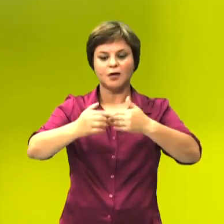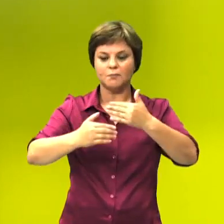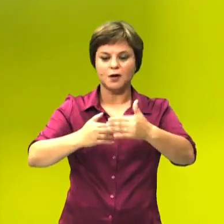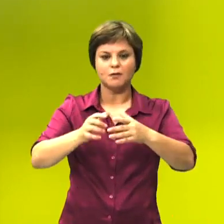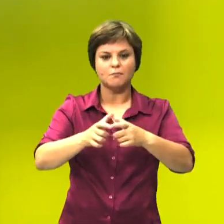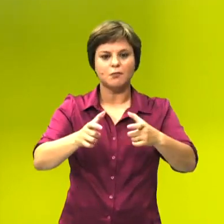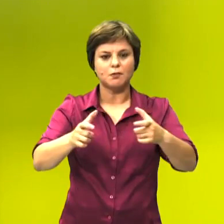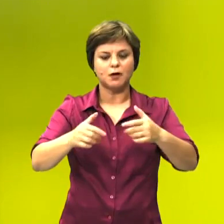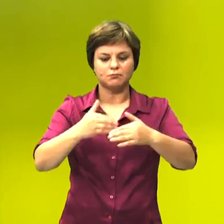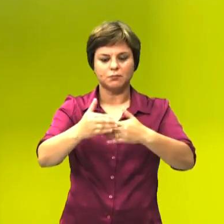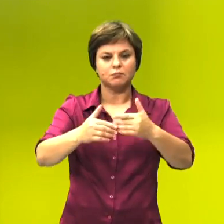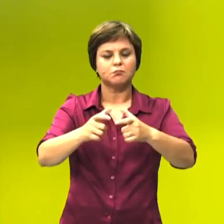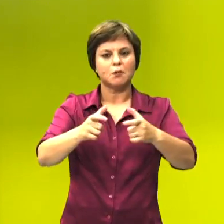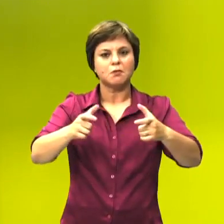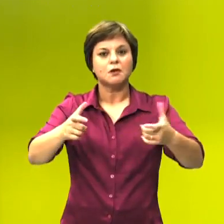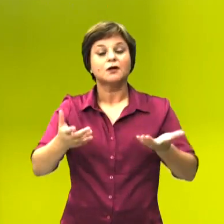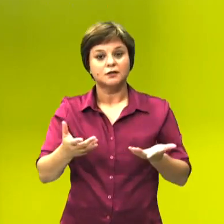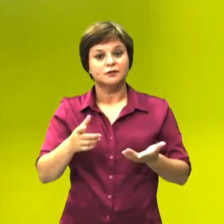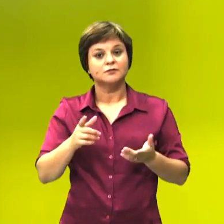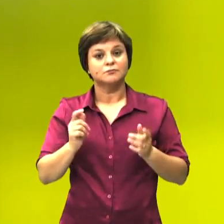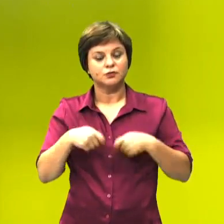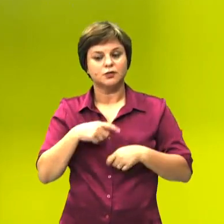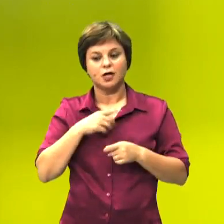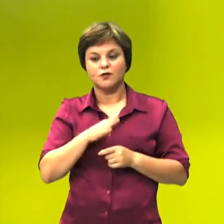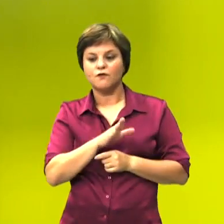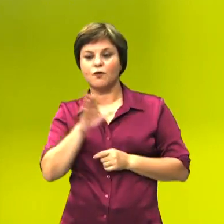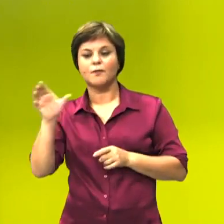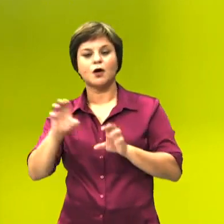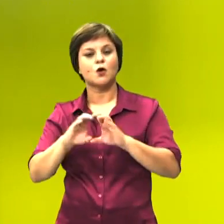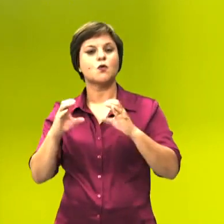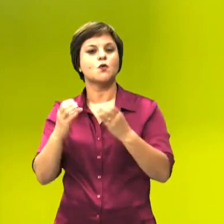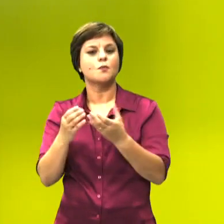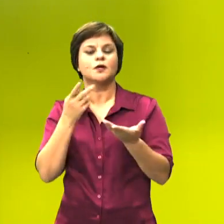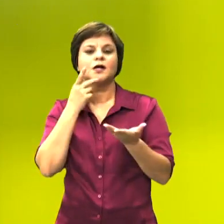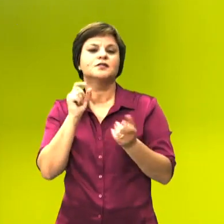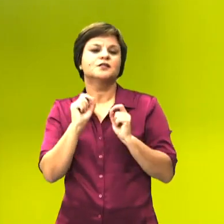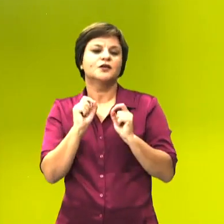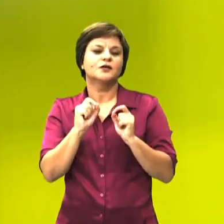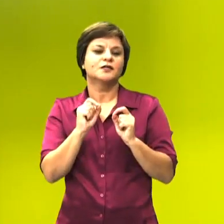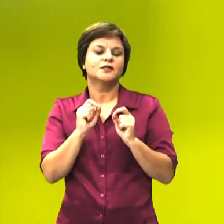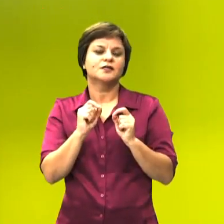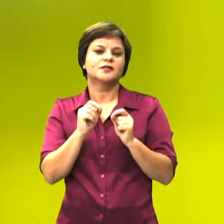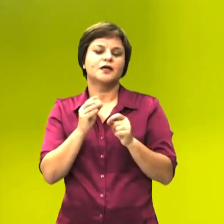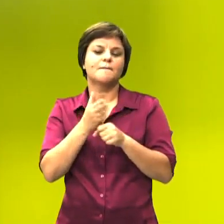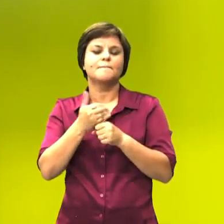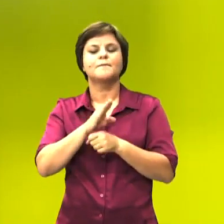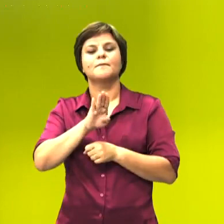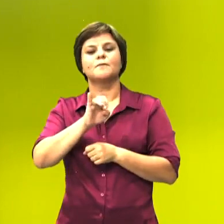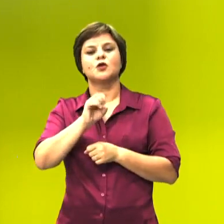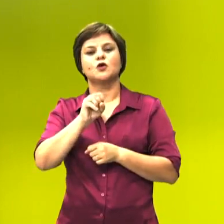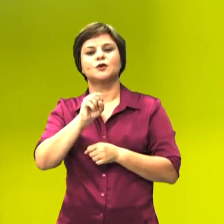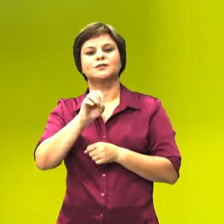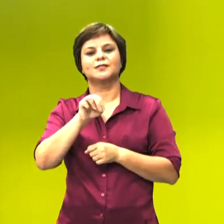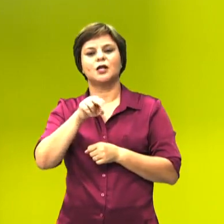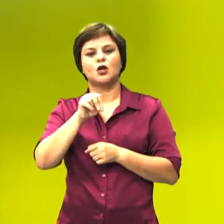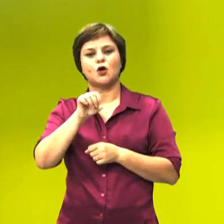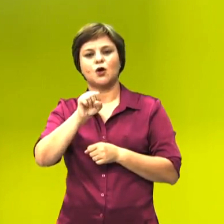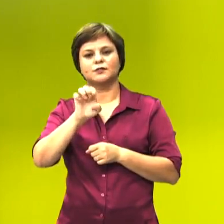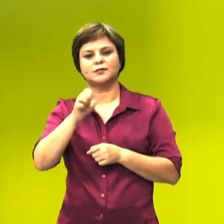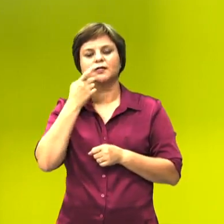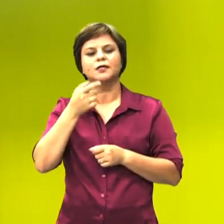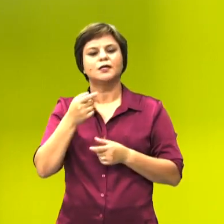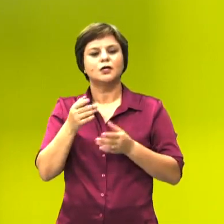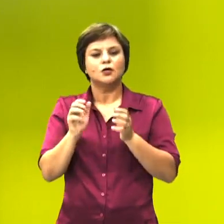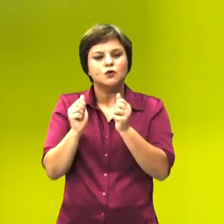Então, da população, eu vou lá para a comunidade, ou também chamada de biocenose, que vai ser o conjunto